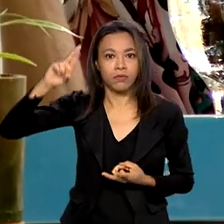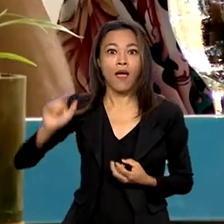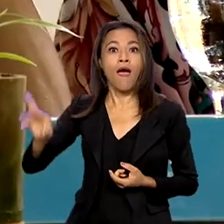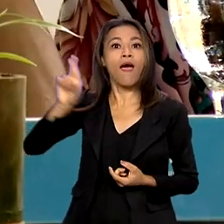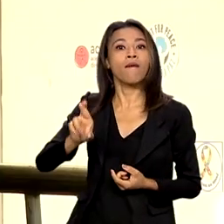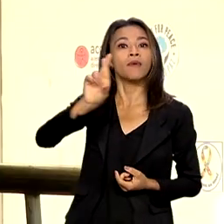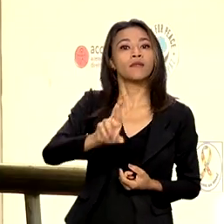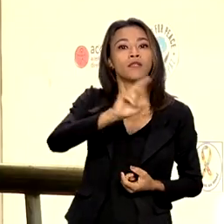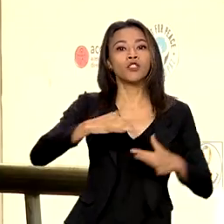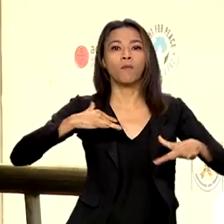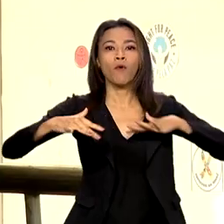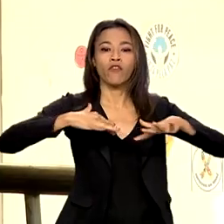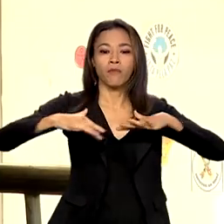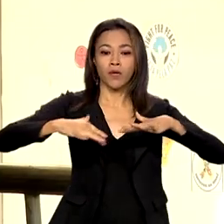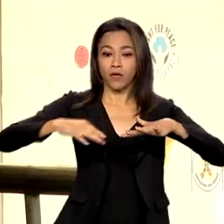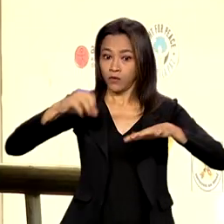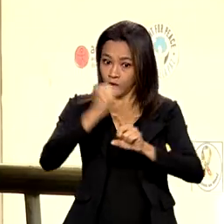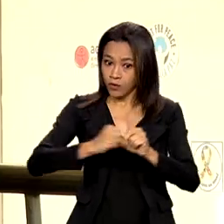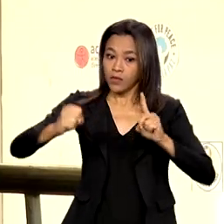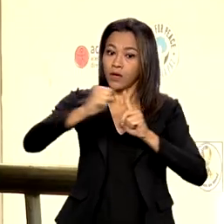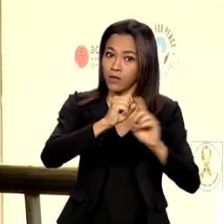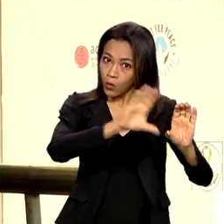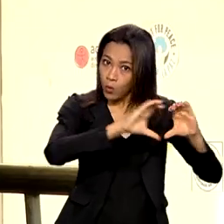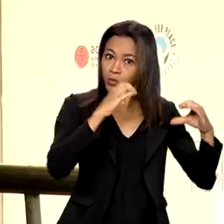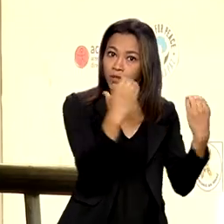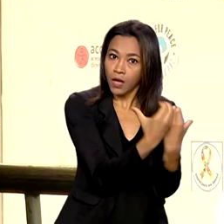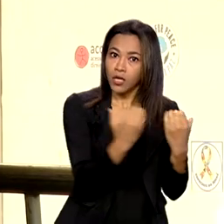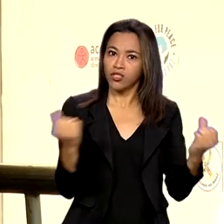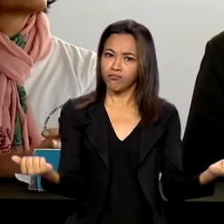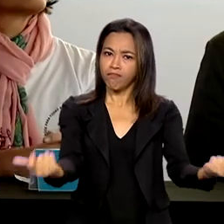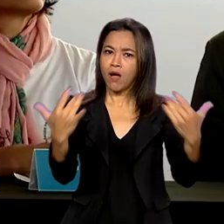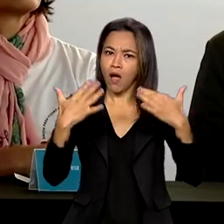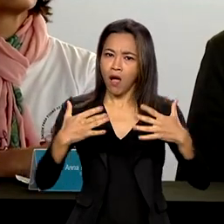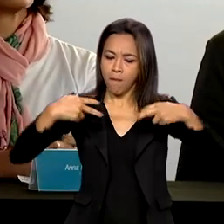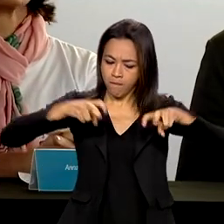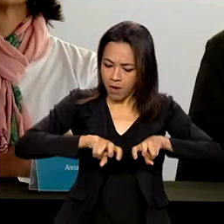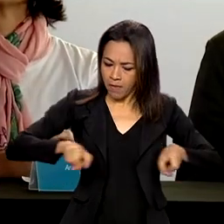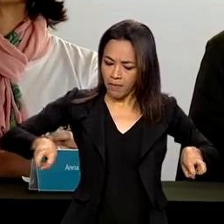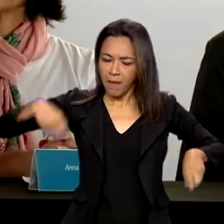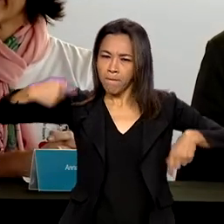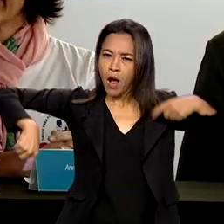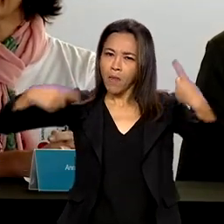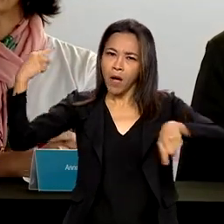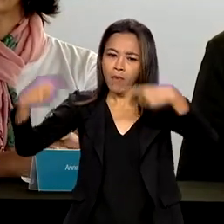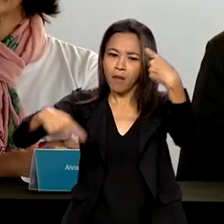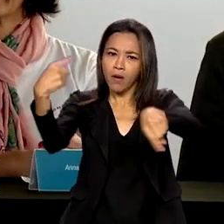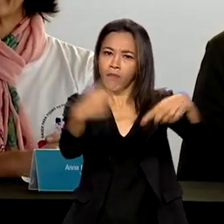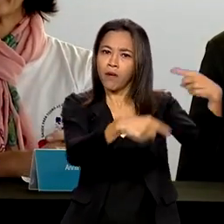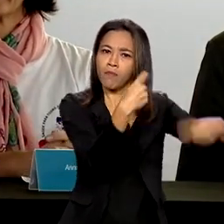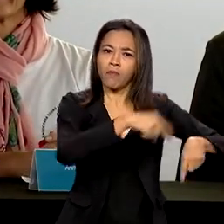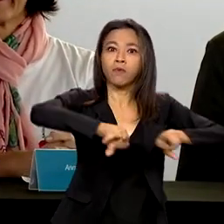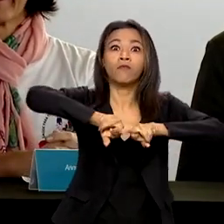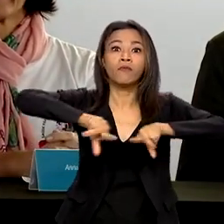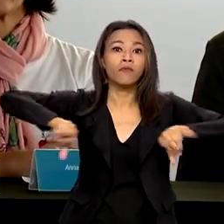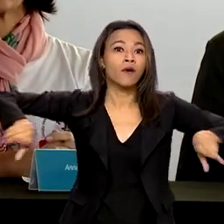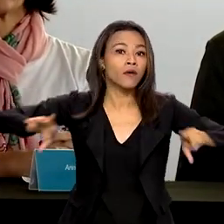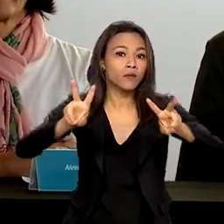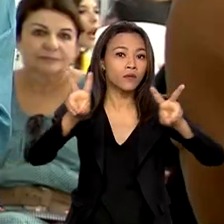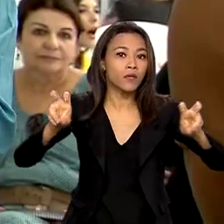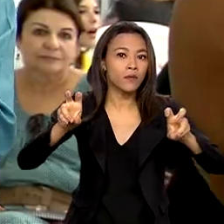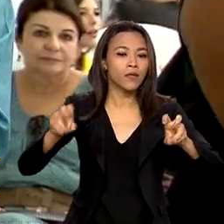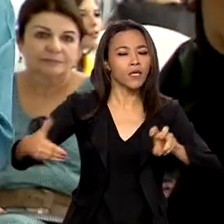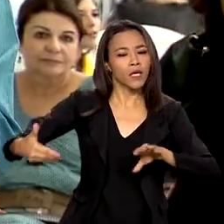sociais e comunidade participaram das discussões. Em pauta, diversos assuntos, desde o